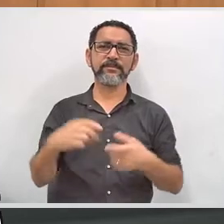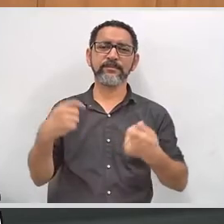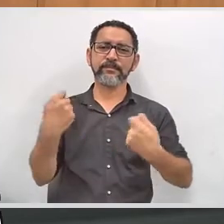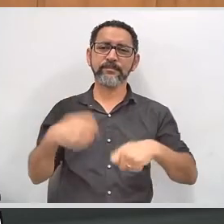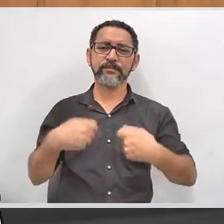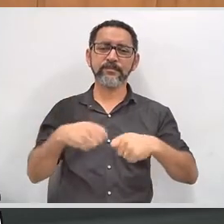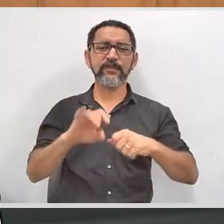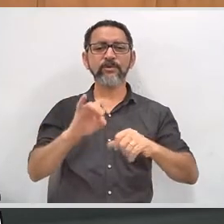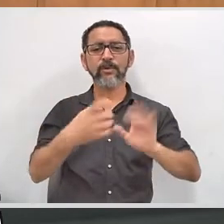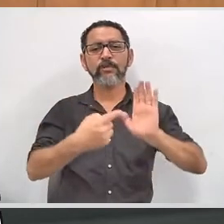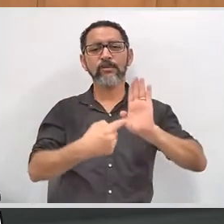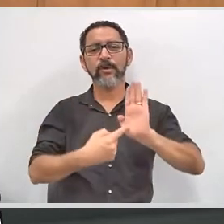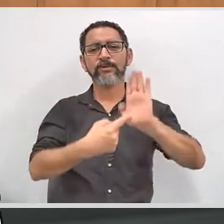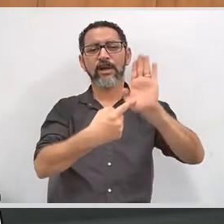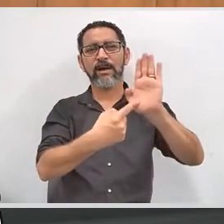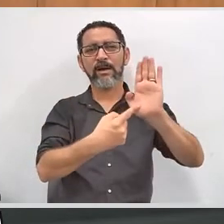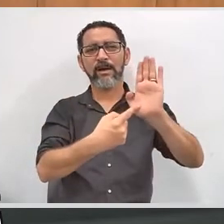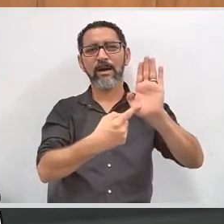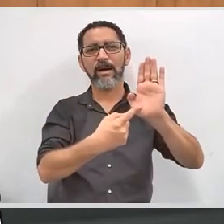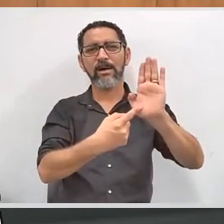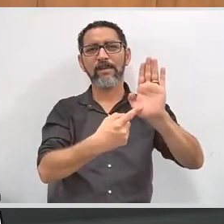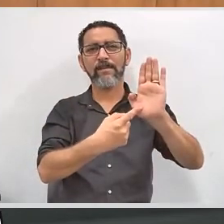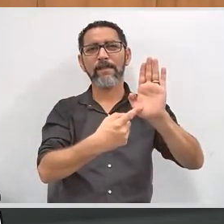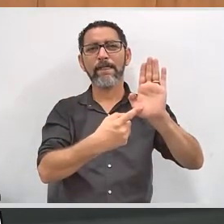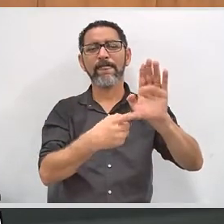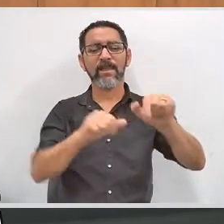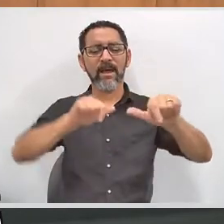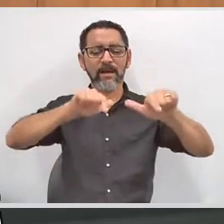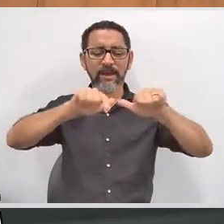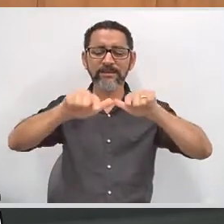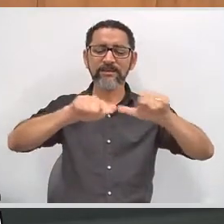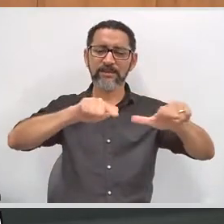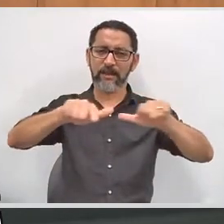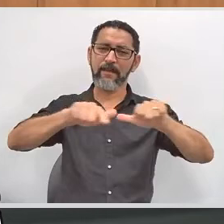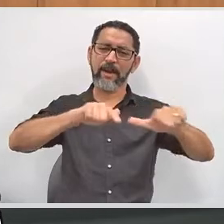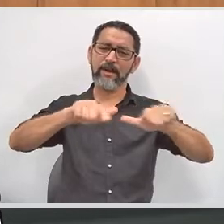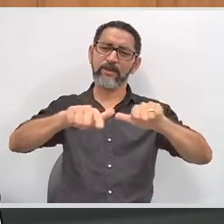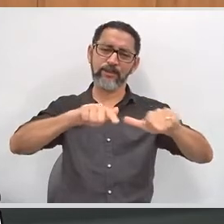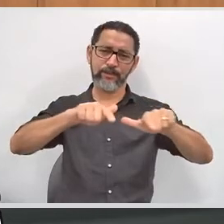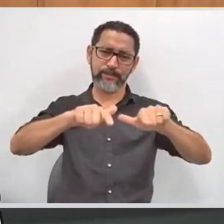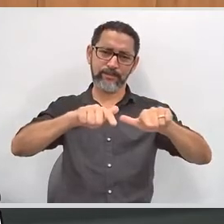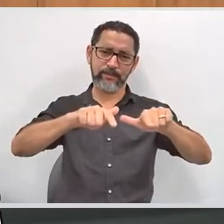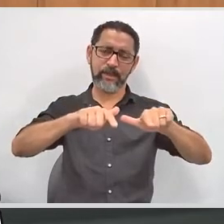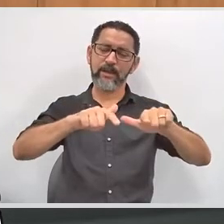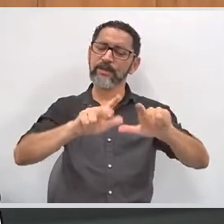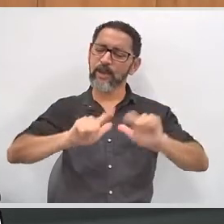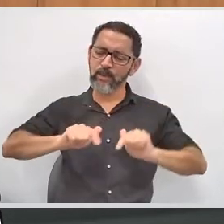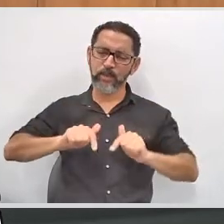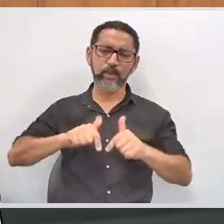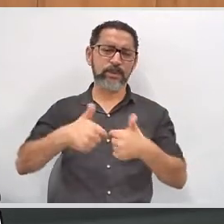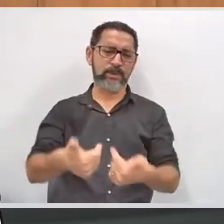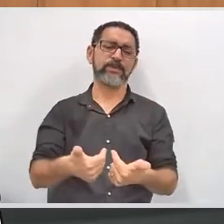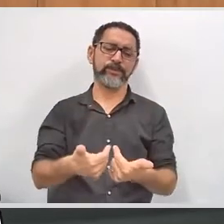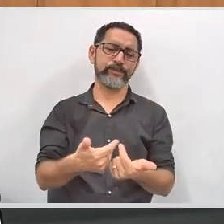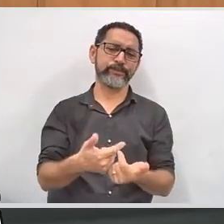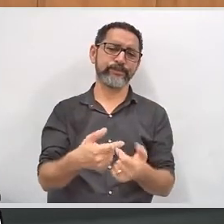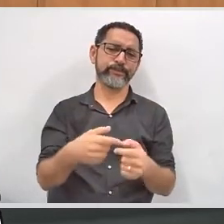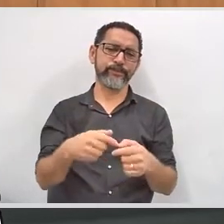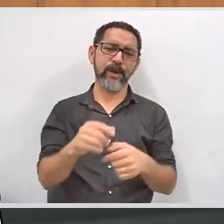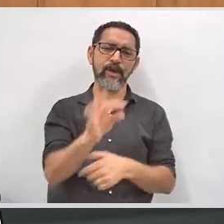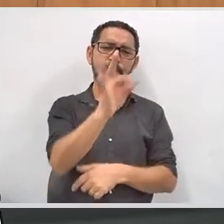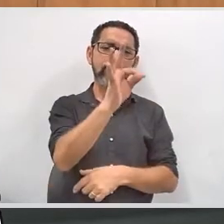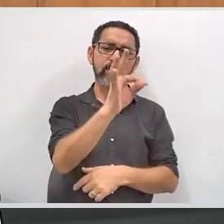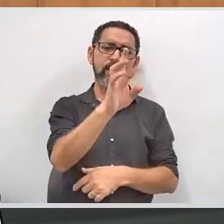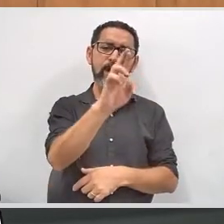ressaltar que esse trabalho é um trabalho que vem sendo feito com afinco o